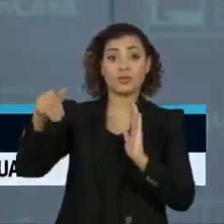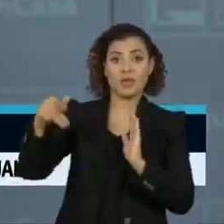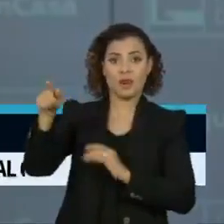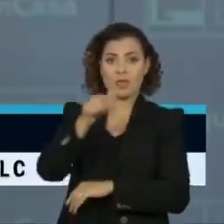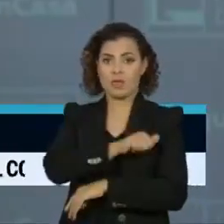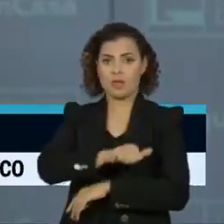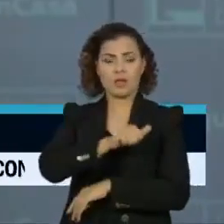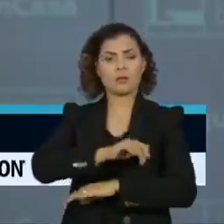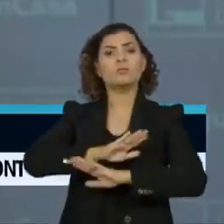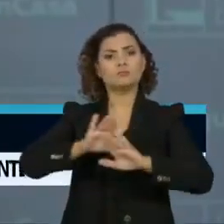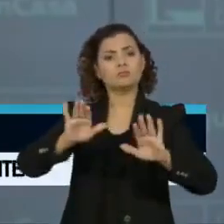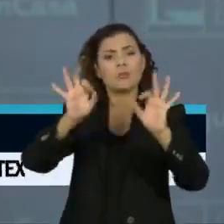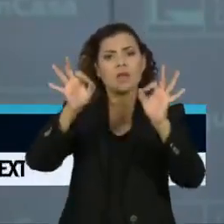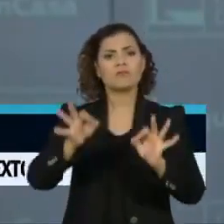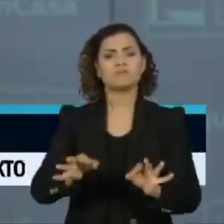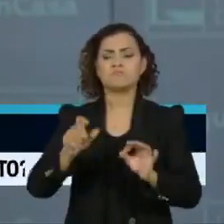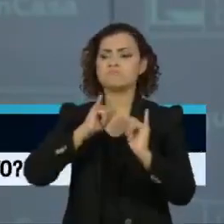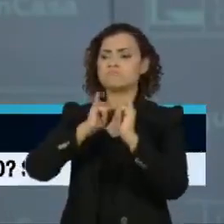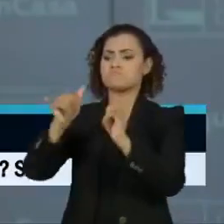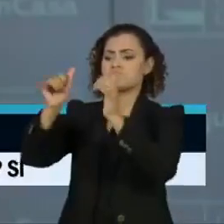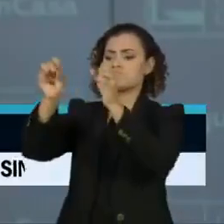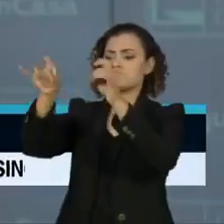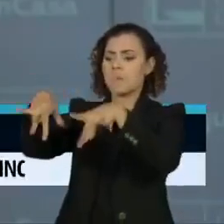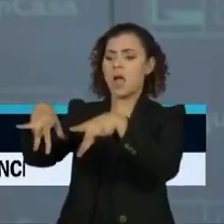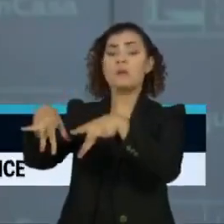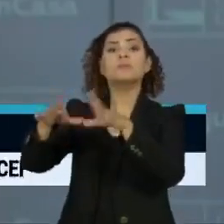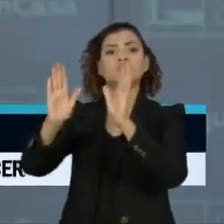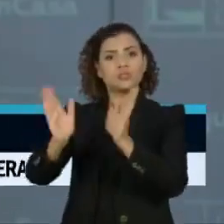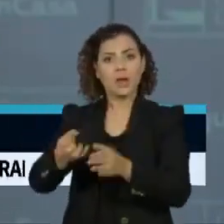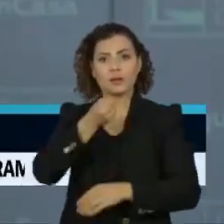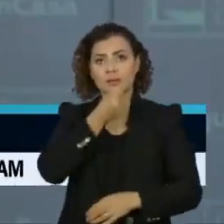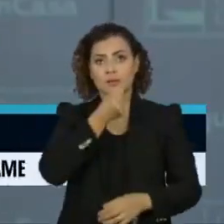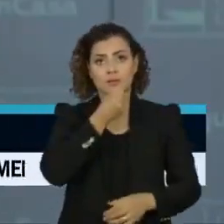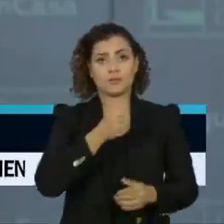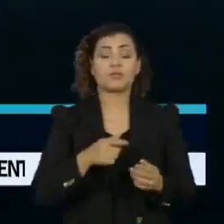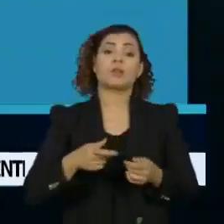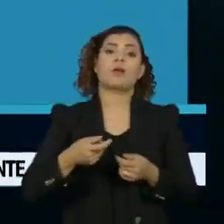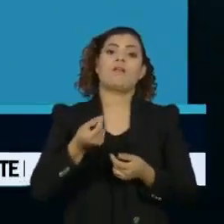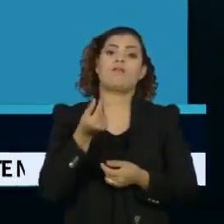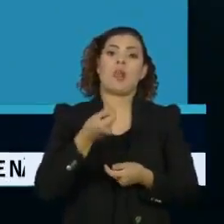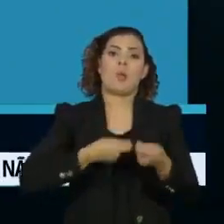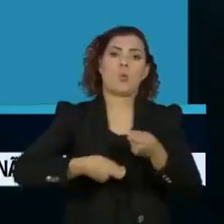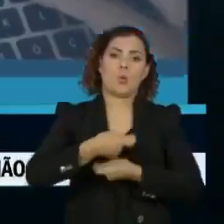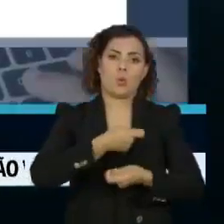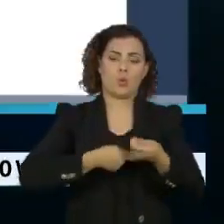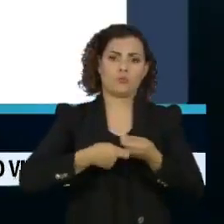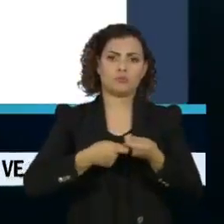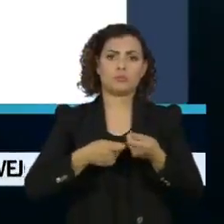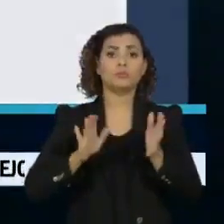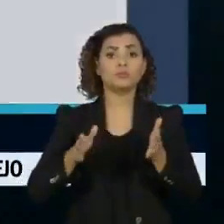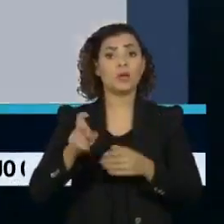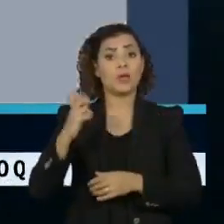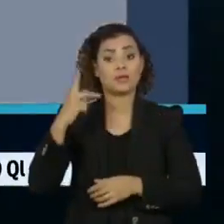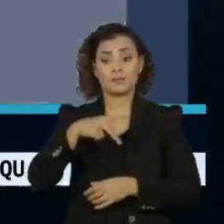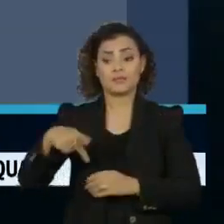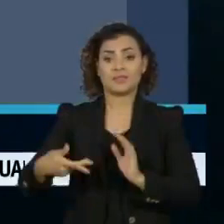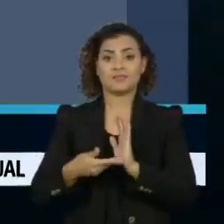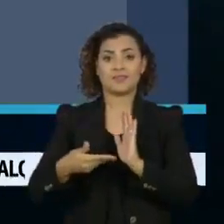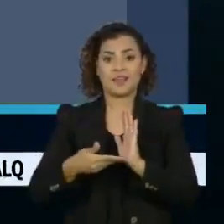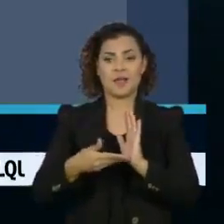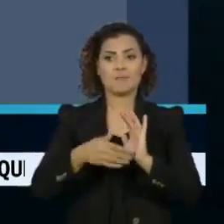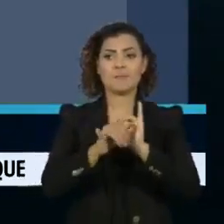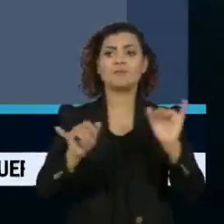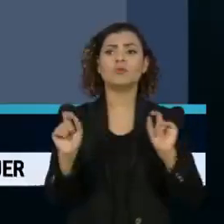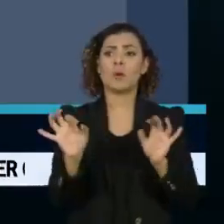do Rio de Janeiro, confirmou que vai deixar o partido em entrevista ao jornal Valor Econômico. O ex-presidente da Câmara dos Deputados